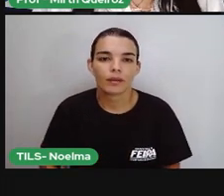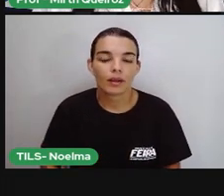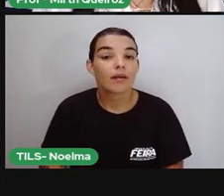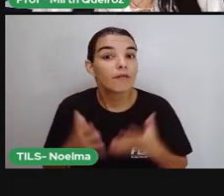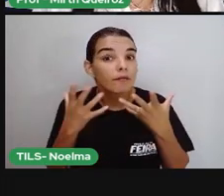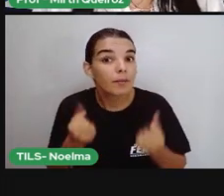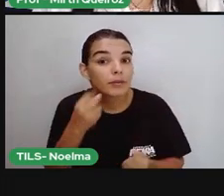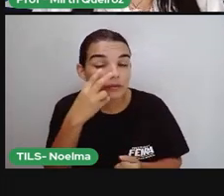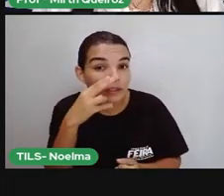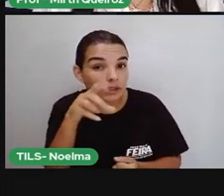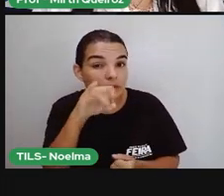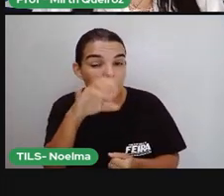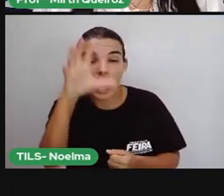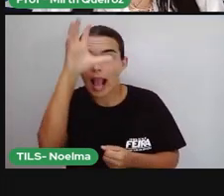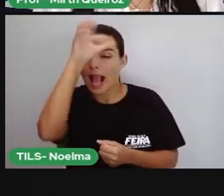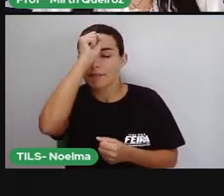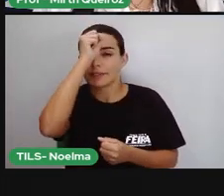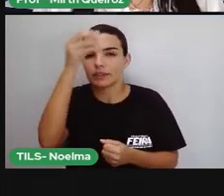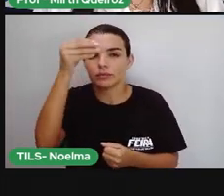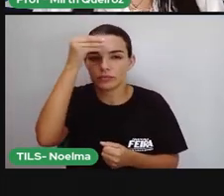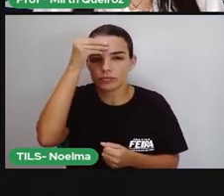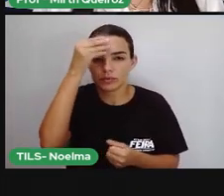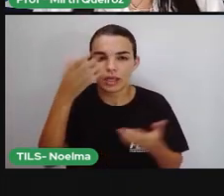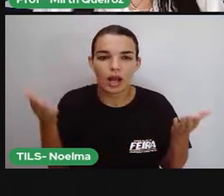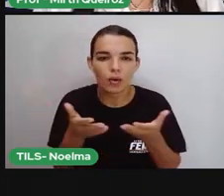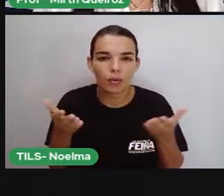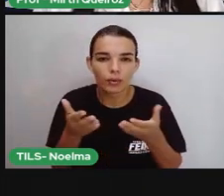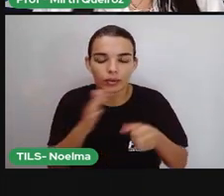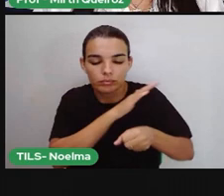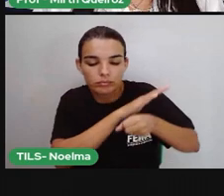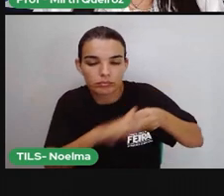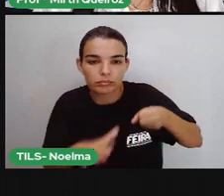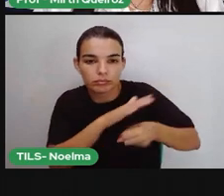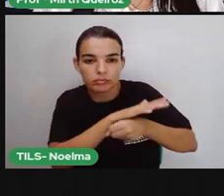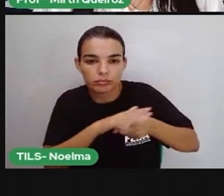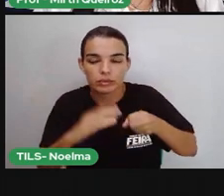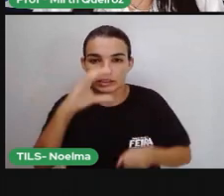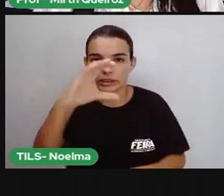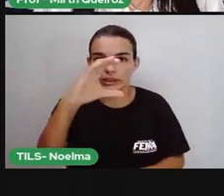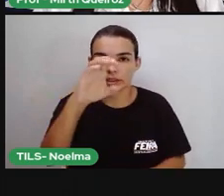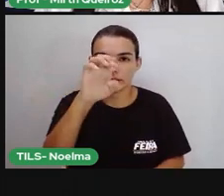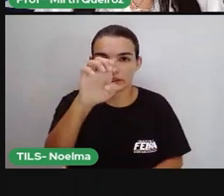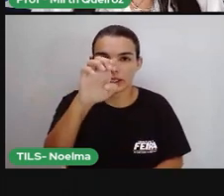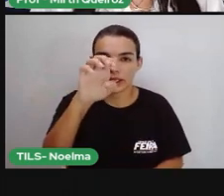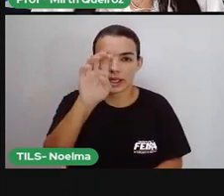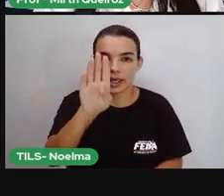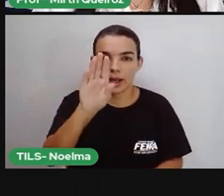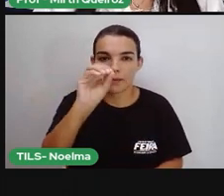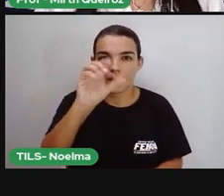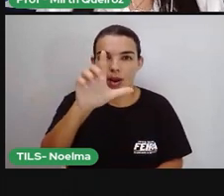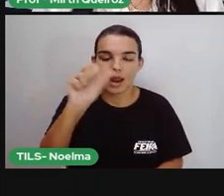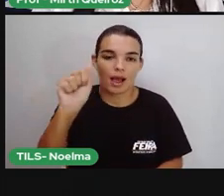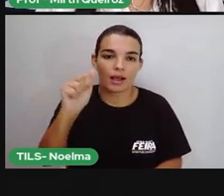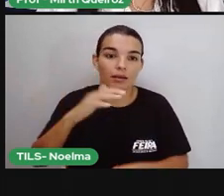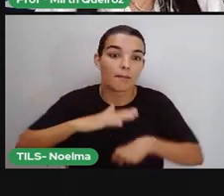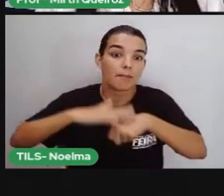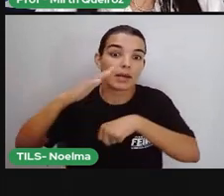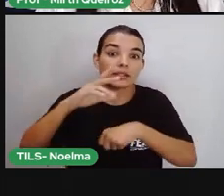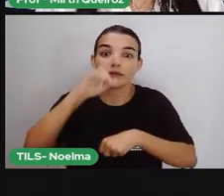Vamos ver se você aprendeu. Cebola. Qual é a mais forte? Diz aí.